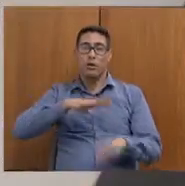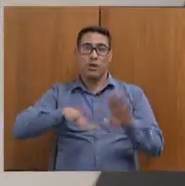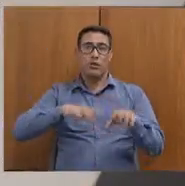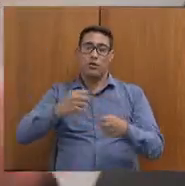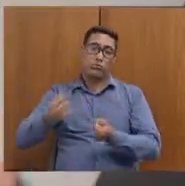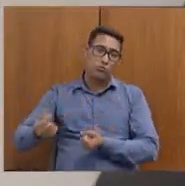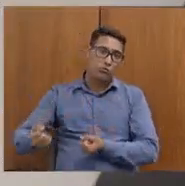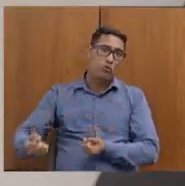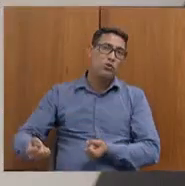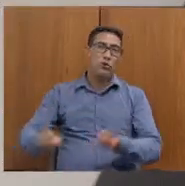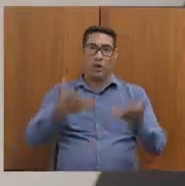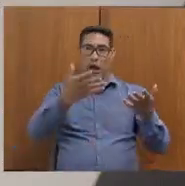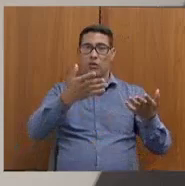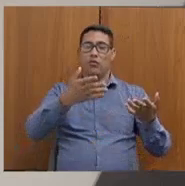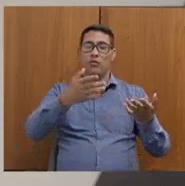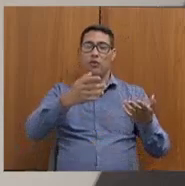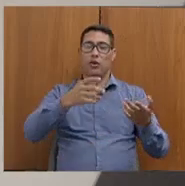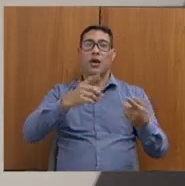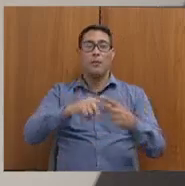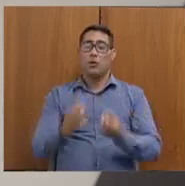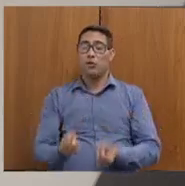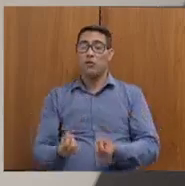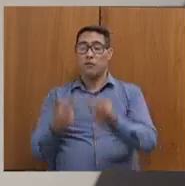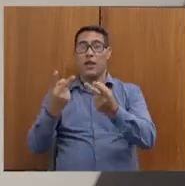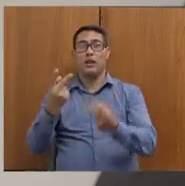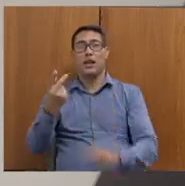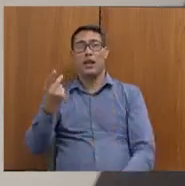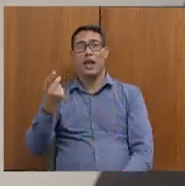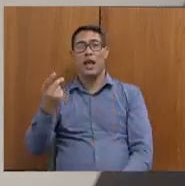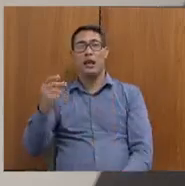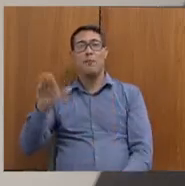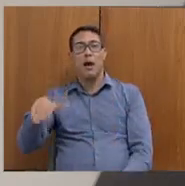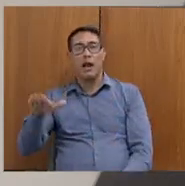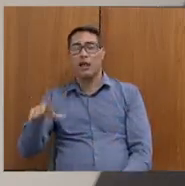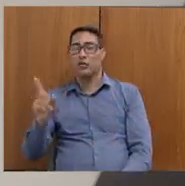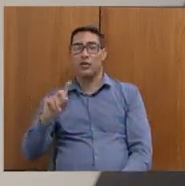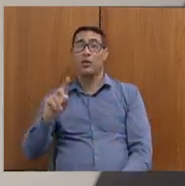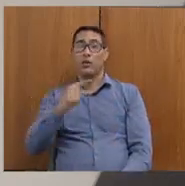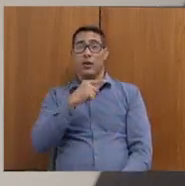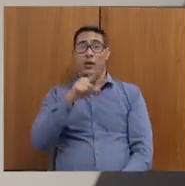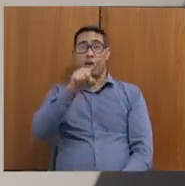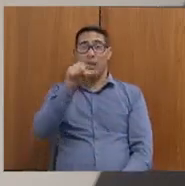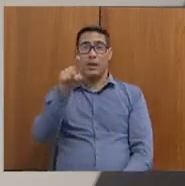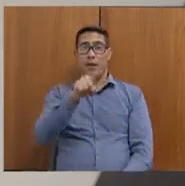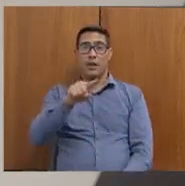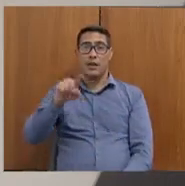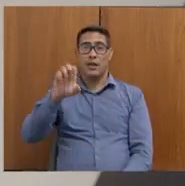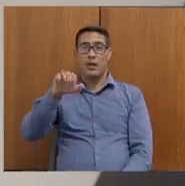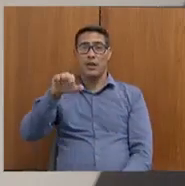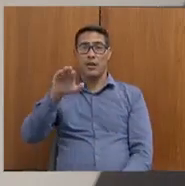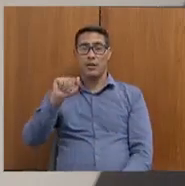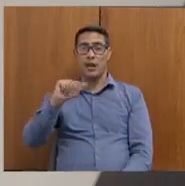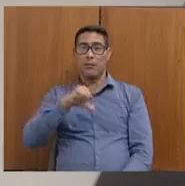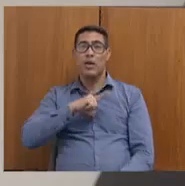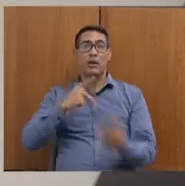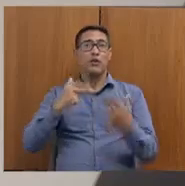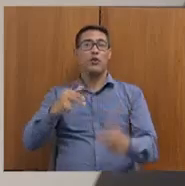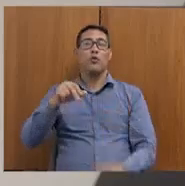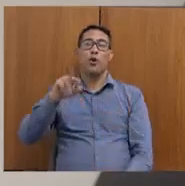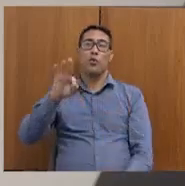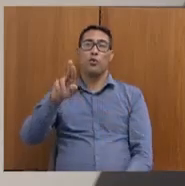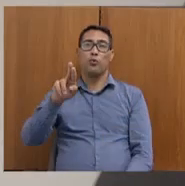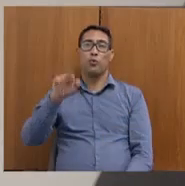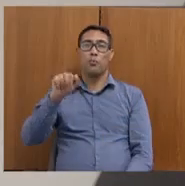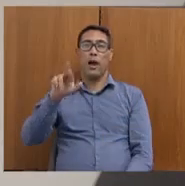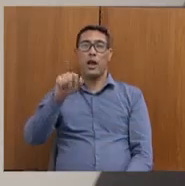pobre, pelo atacadista, que ataca mais do que o tubarão. E Zema, nesse contexto, tem sido um tubarão da população mais